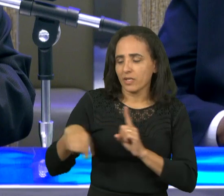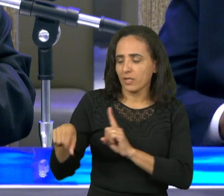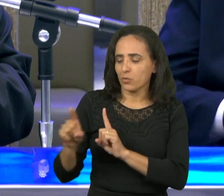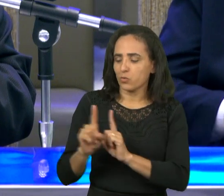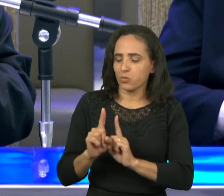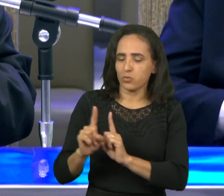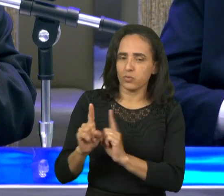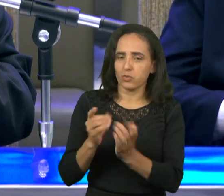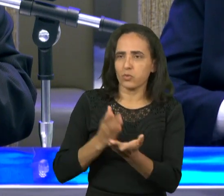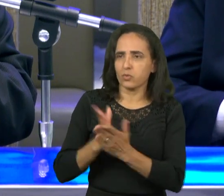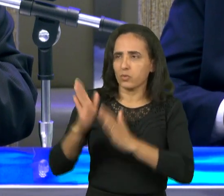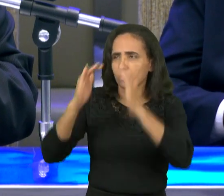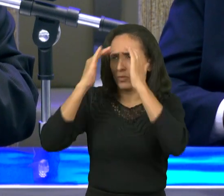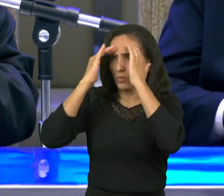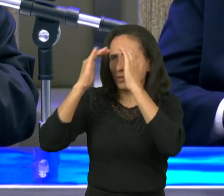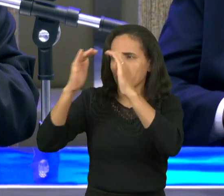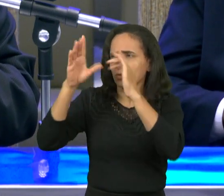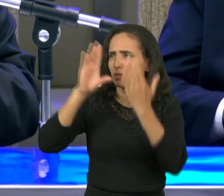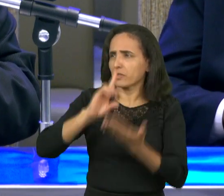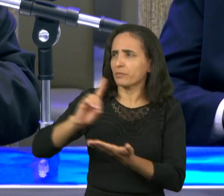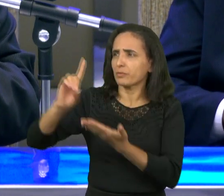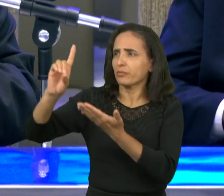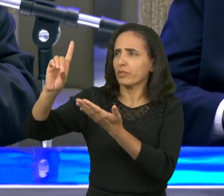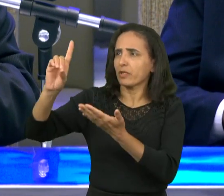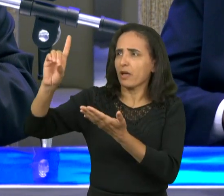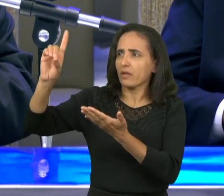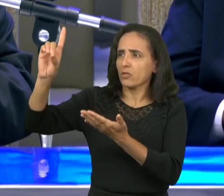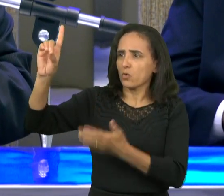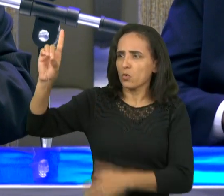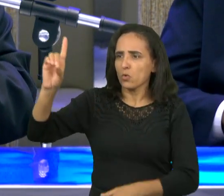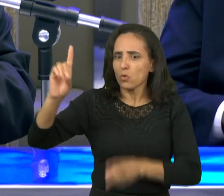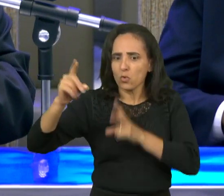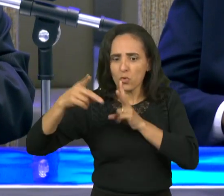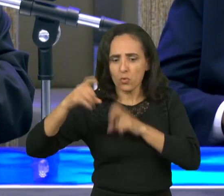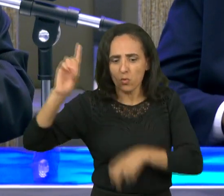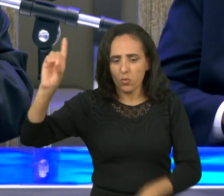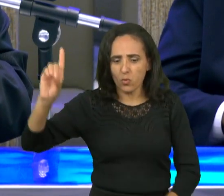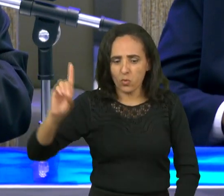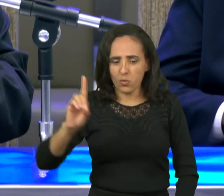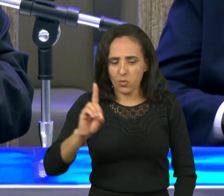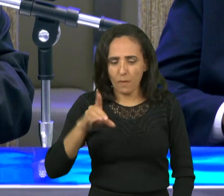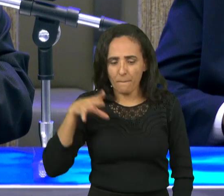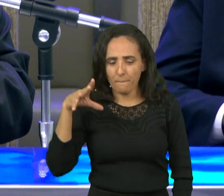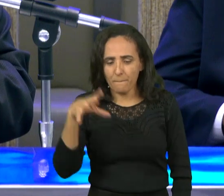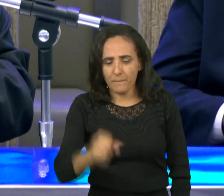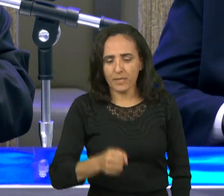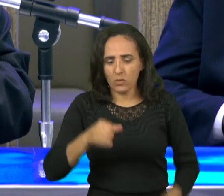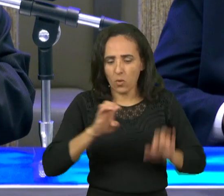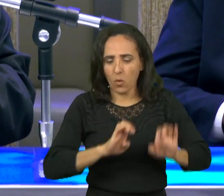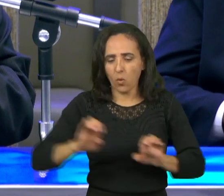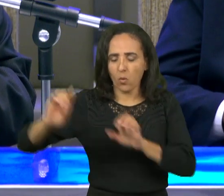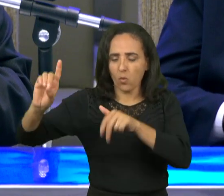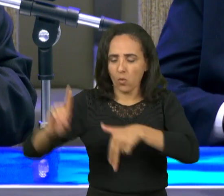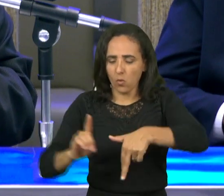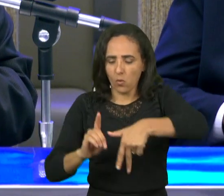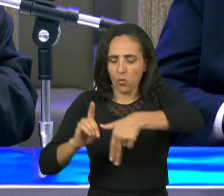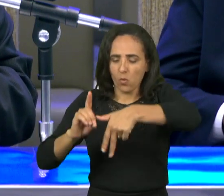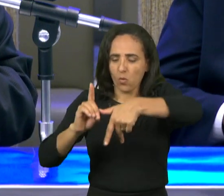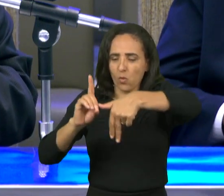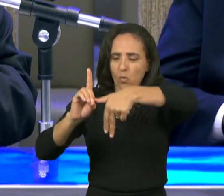e não serviu mais porquanto Deus para si o tomou